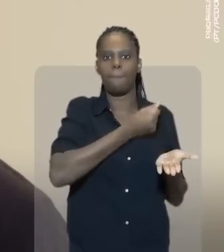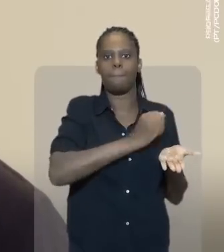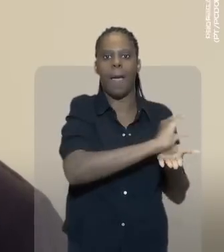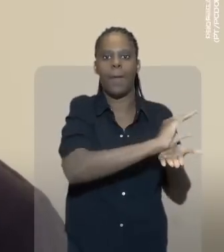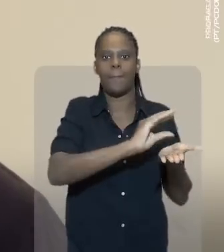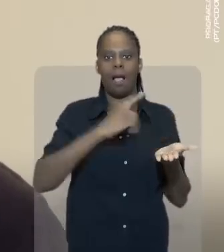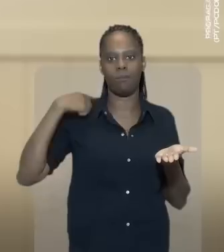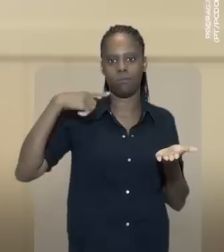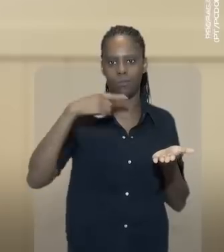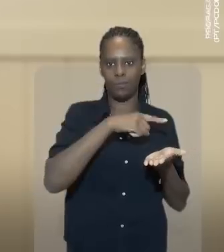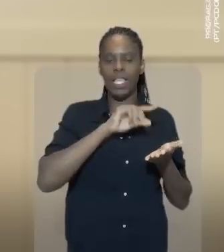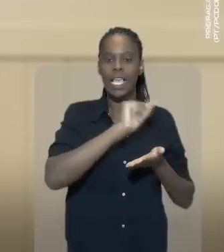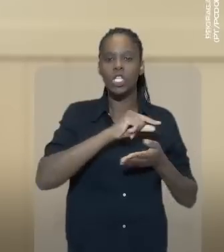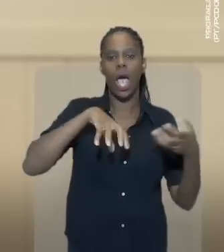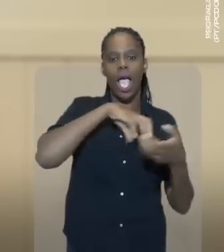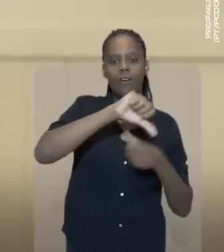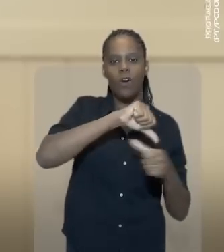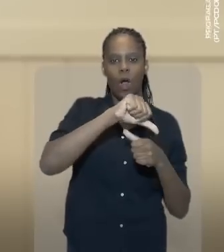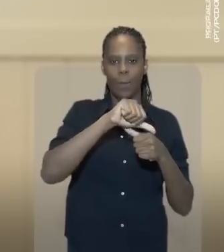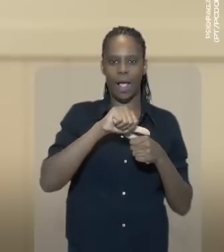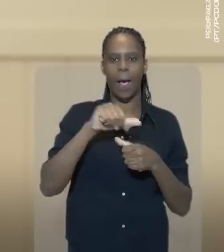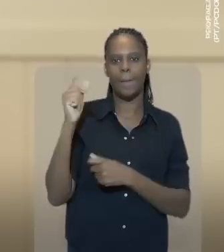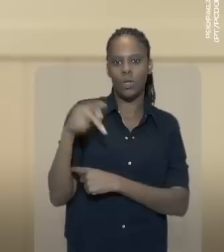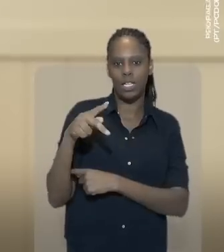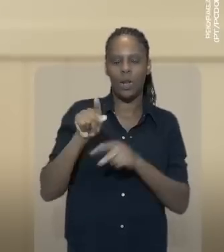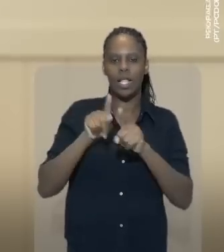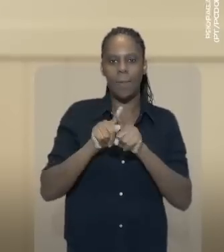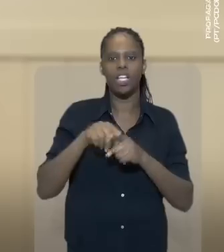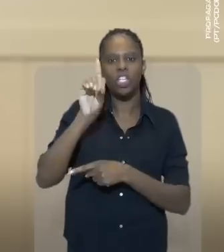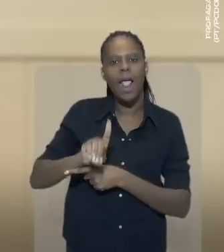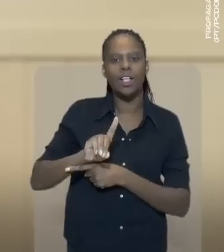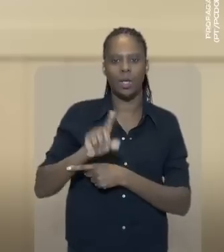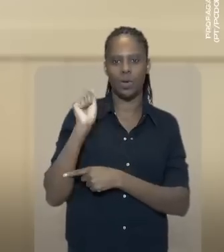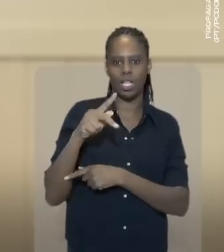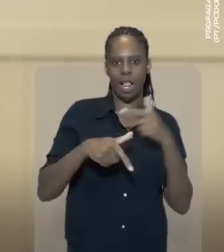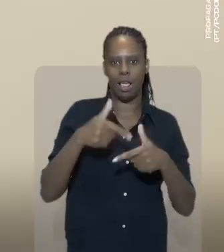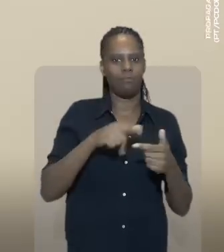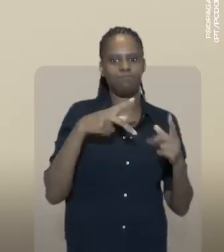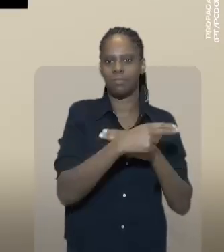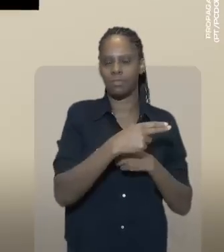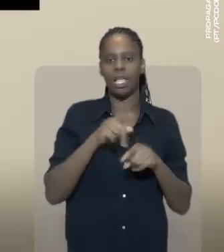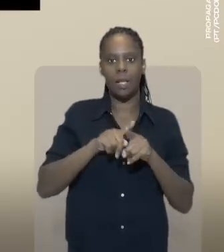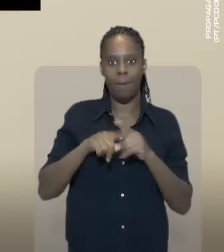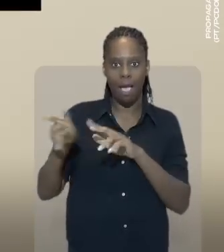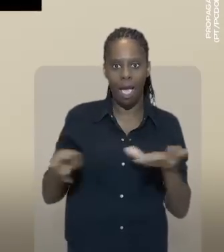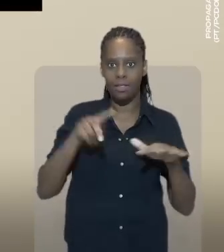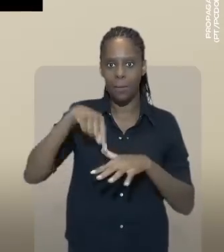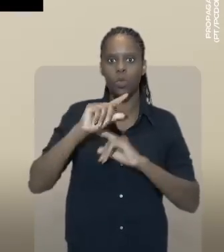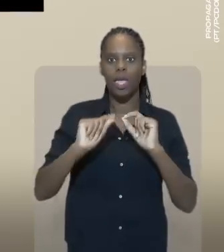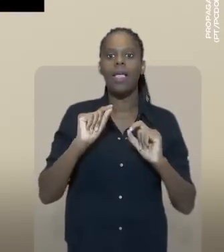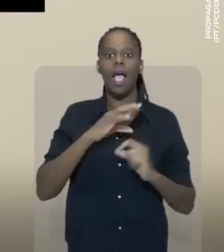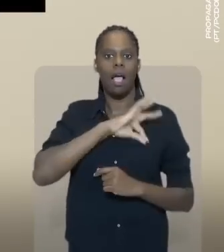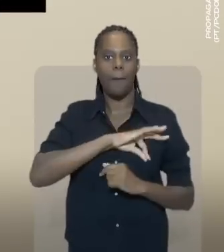a reforma da Previdência, que cortou direitos dos trabalhadores e aposentados. E essa semana, mais um duro golpe desse governo. Querem